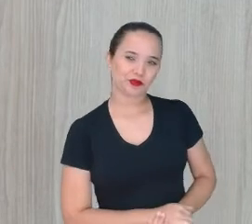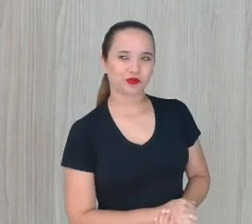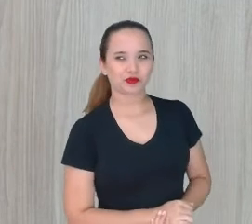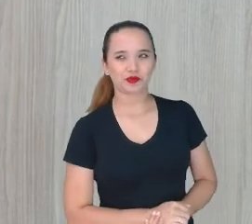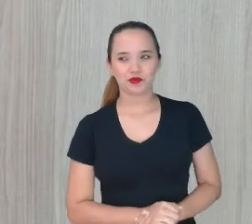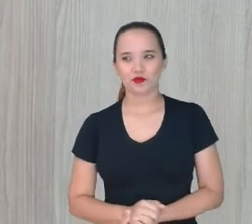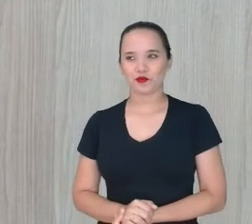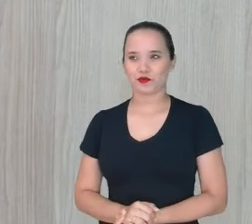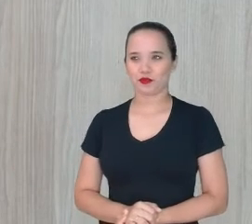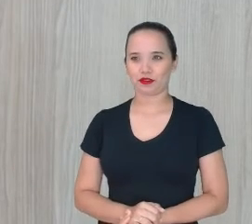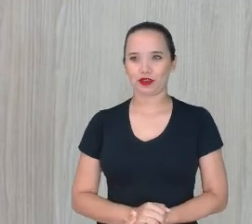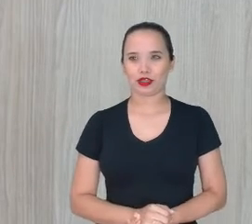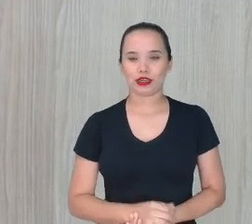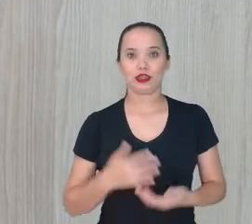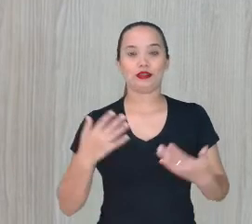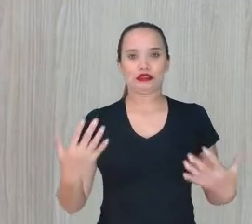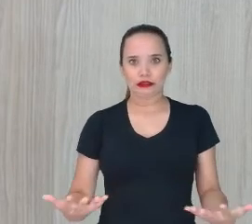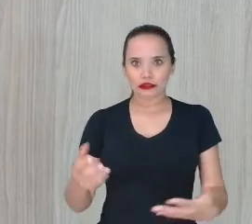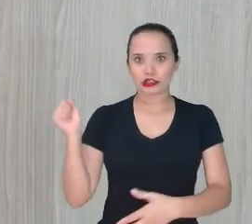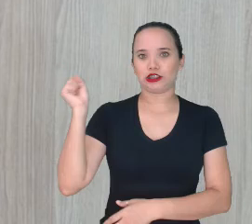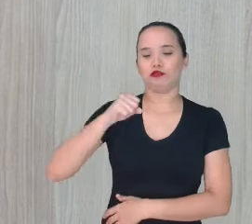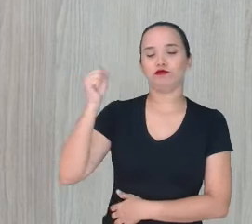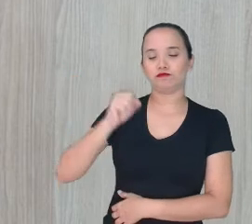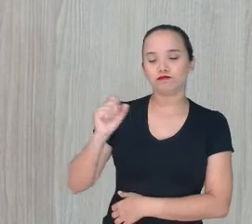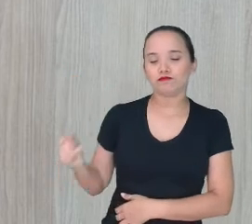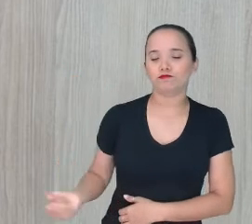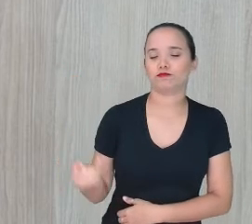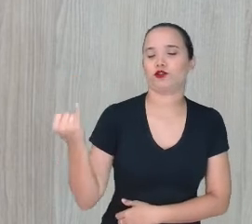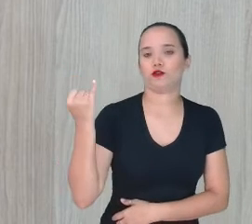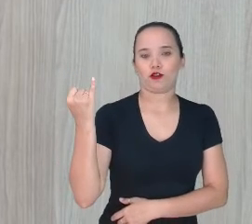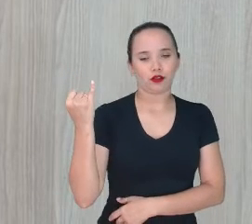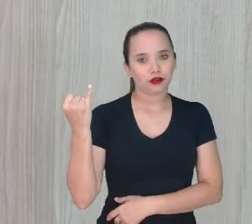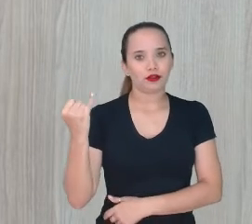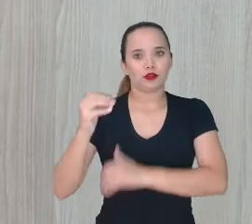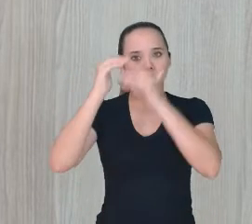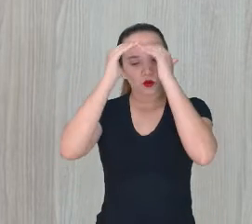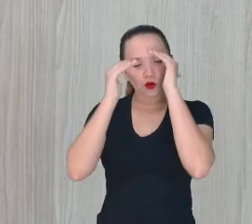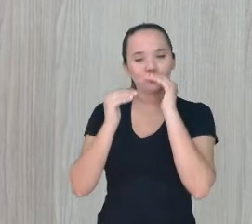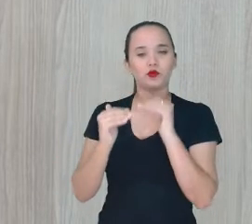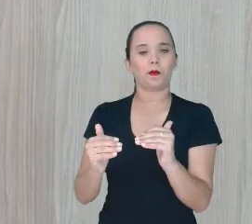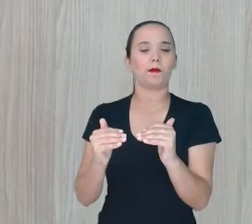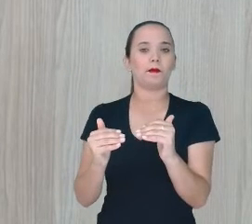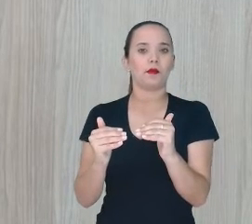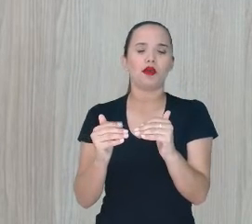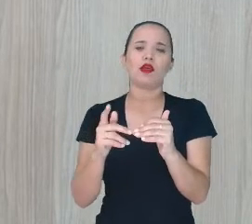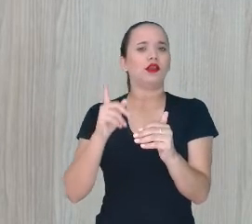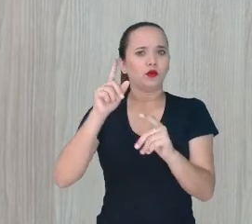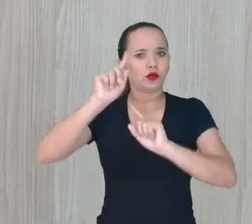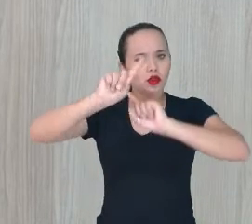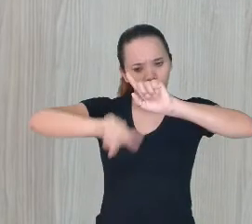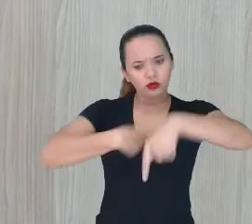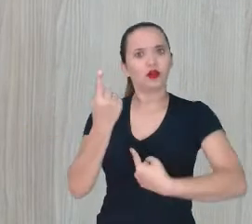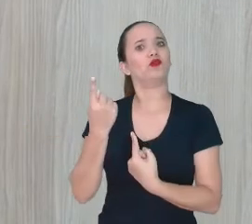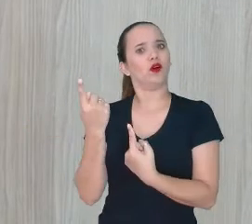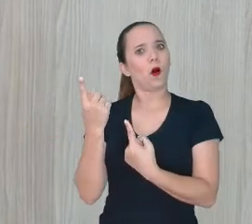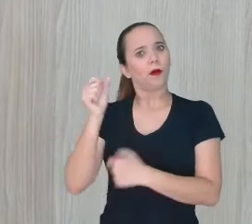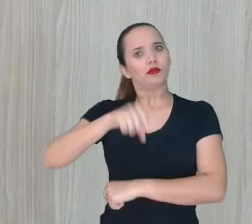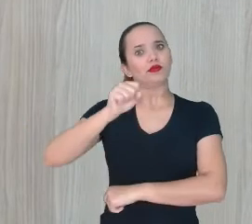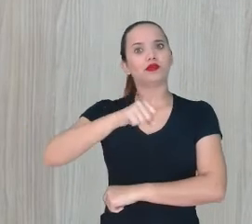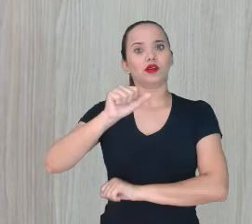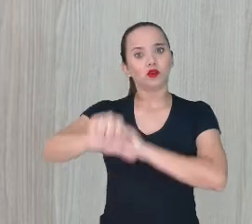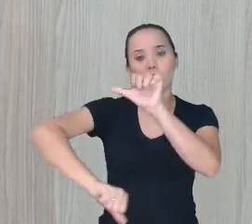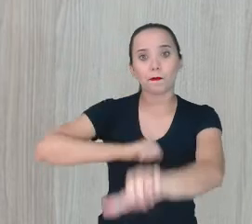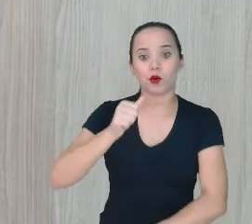Pois é gente É bem importante E o respeito É transformador Porque quando a gente